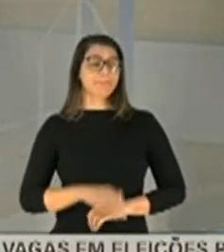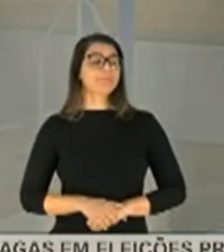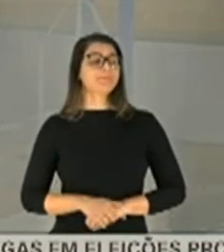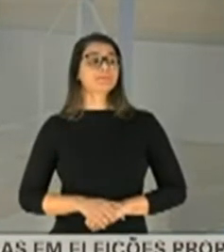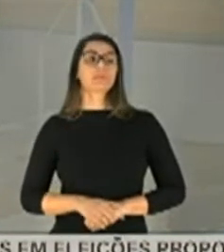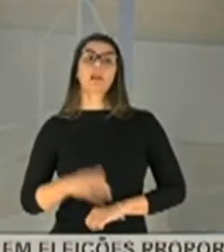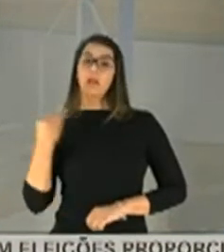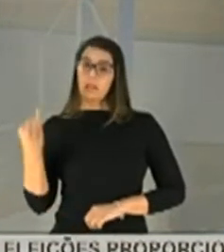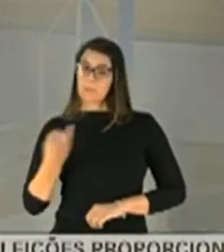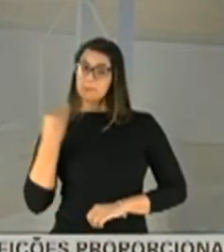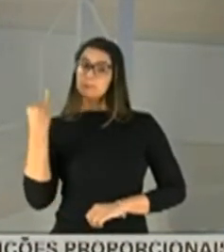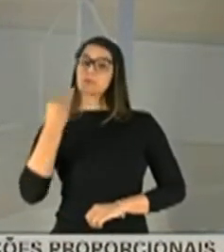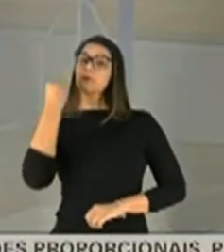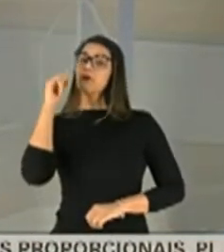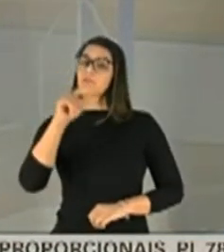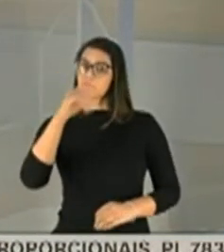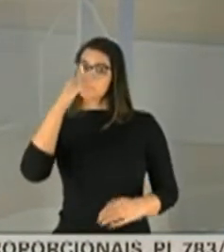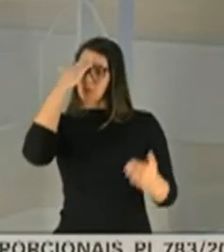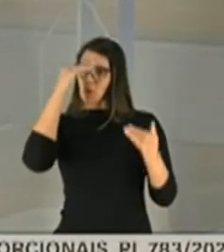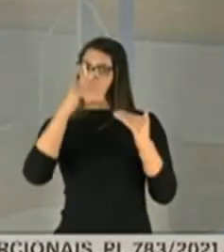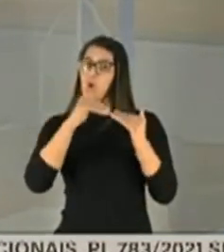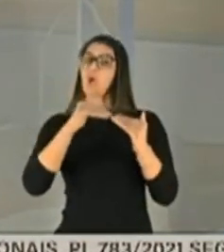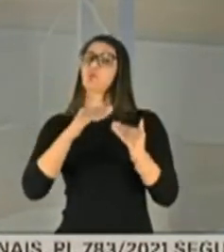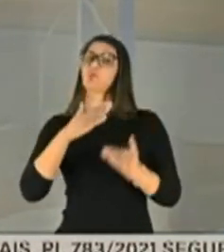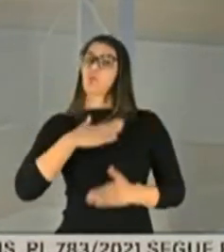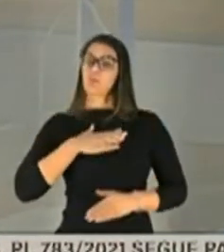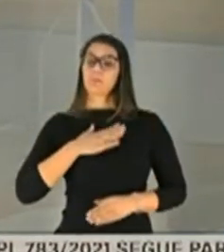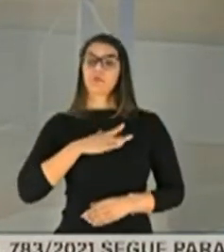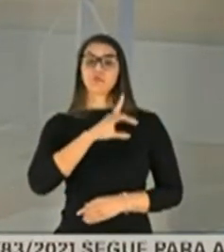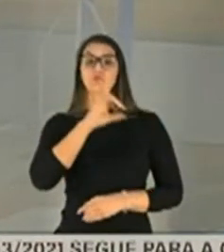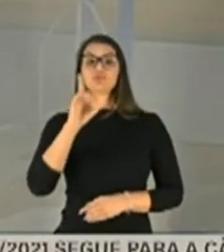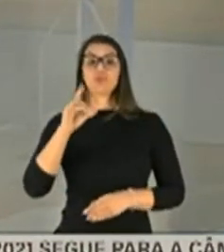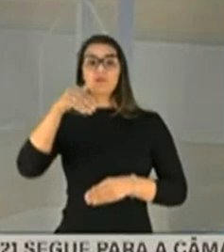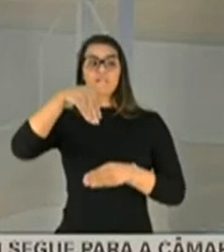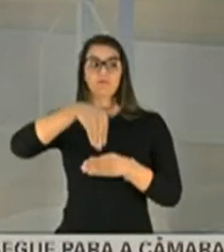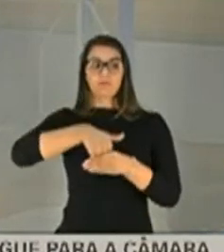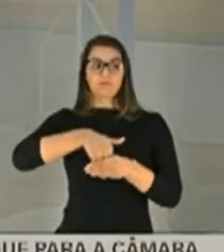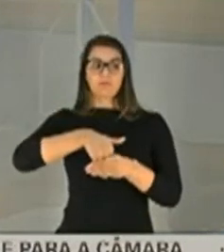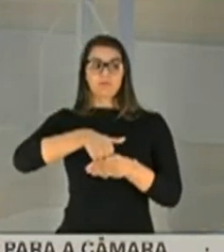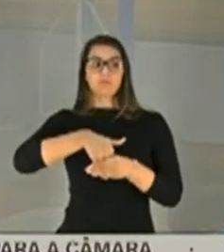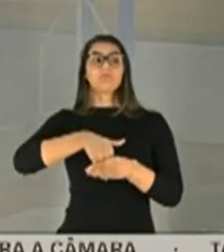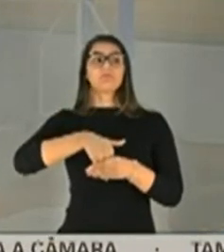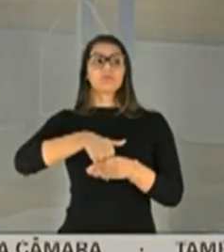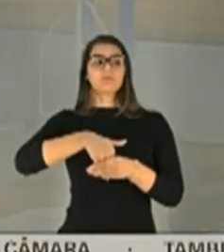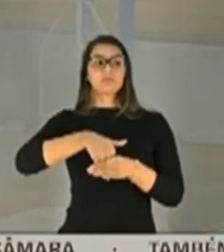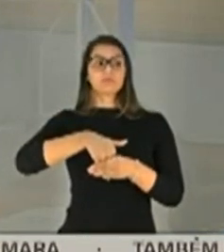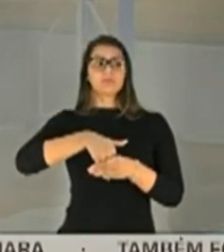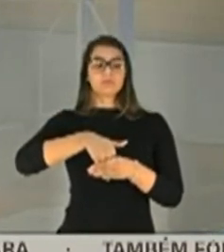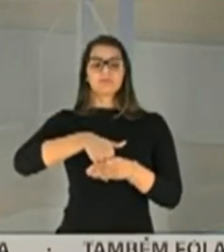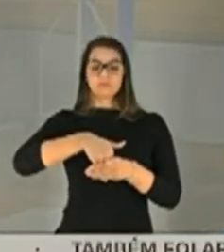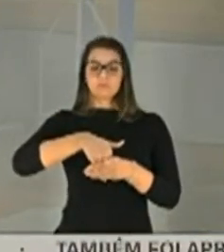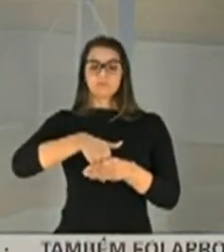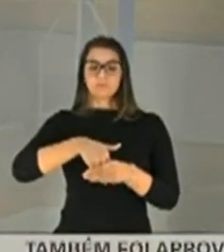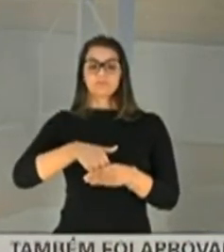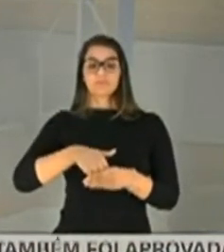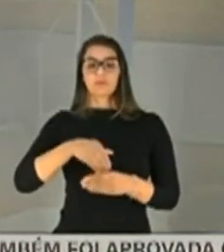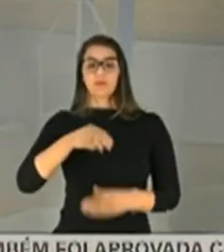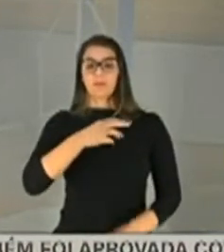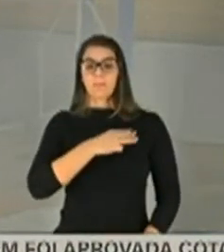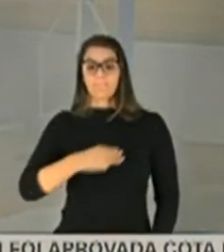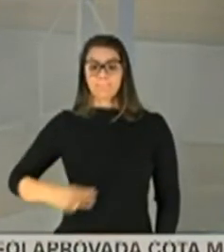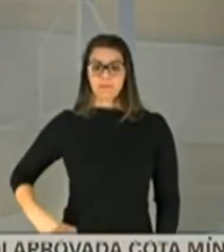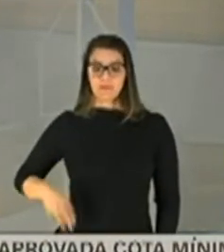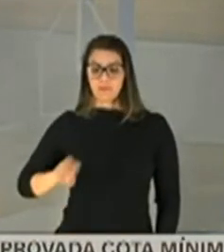concordou comigo aqui no dia que nós votamos a convocação do ministro Wagner Rosário, da